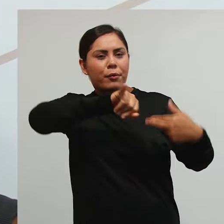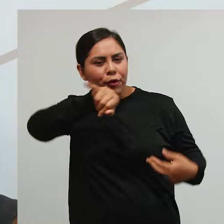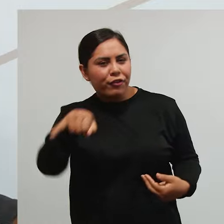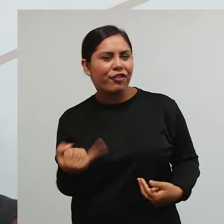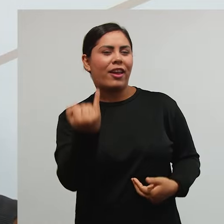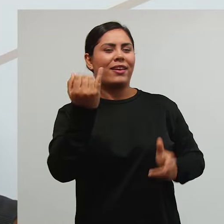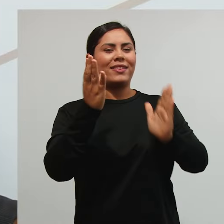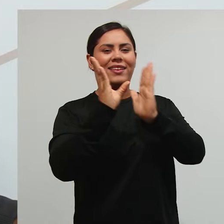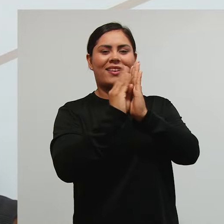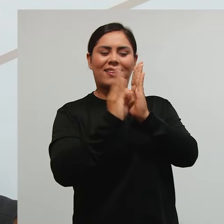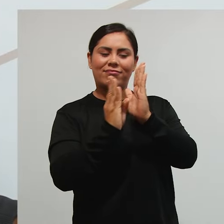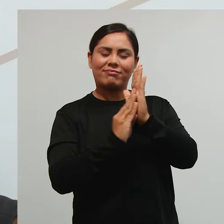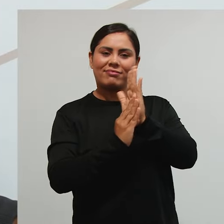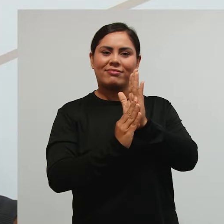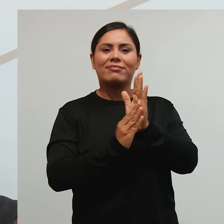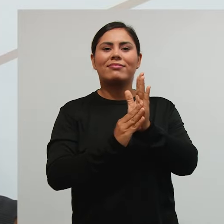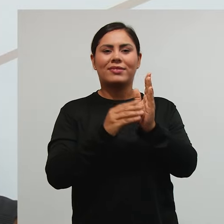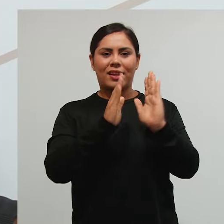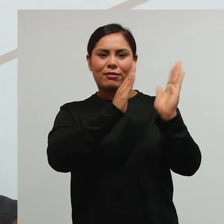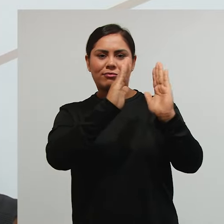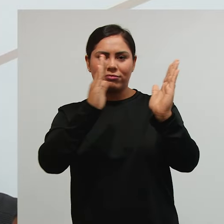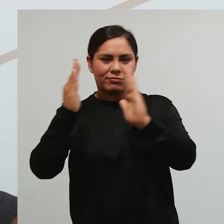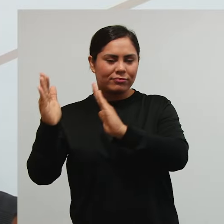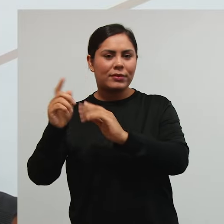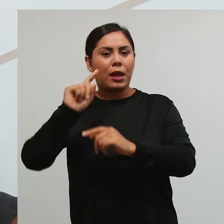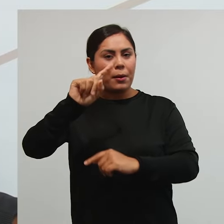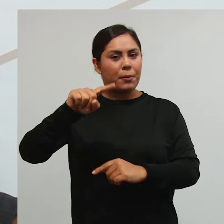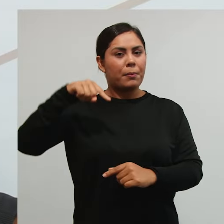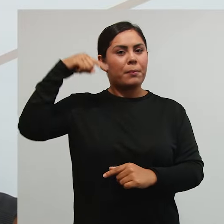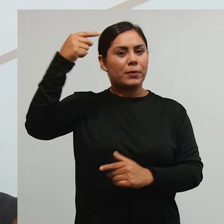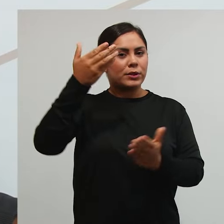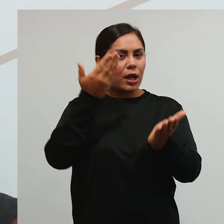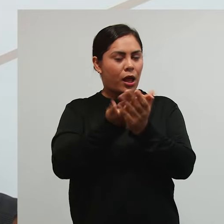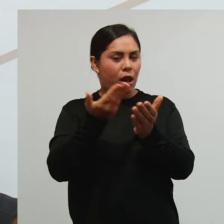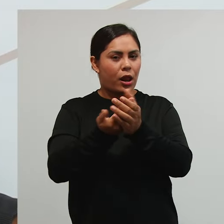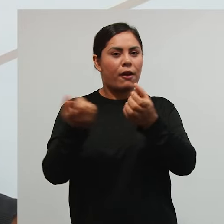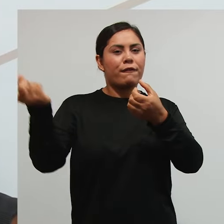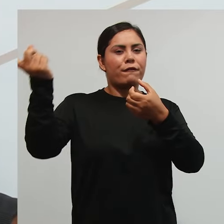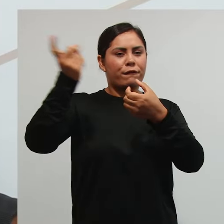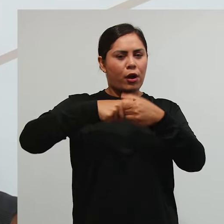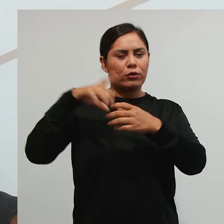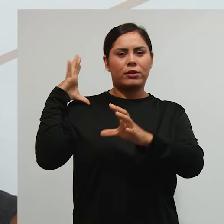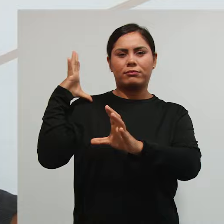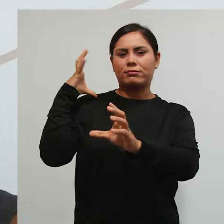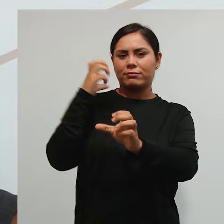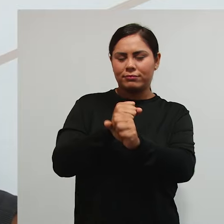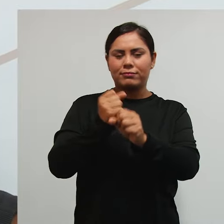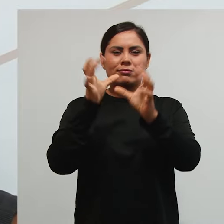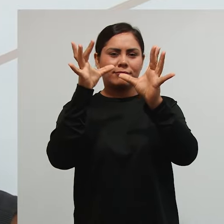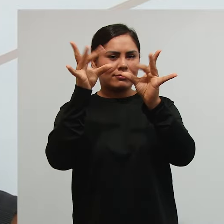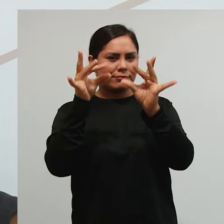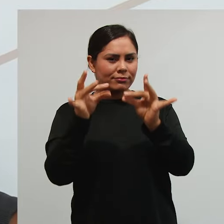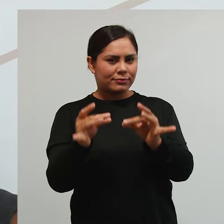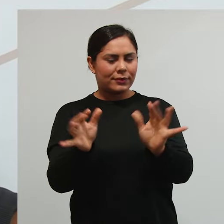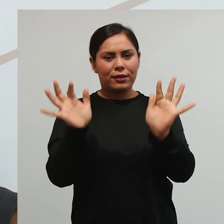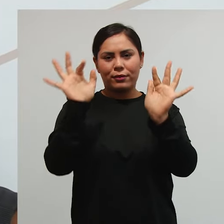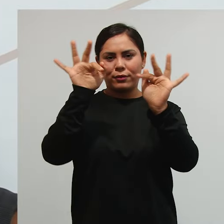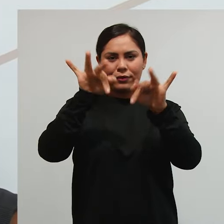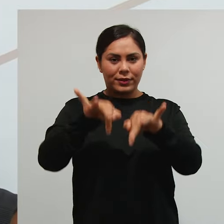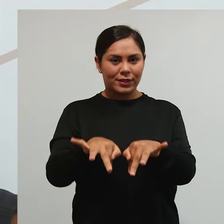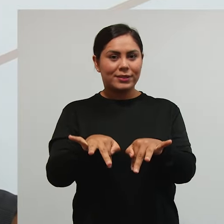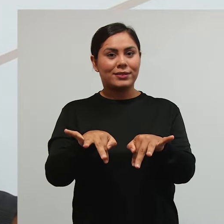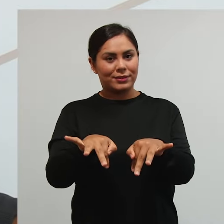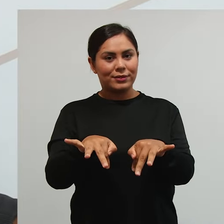aproveitem o conteúdo que está na minha biblioteca e aí na próxima aula a gente volta falando mais um pouquinho sobre esse tema e